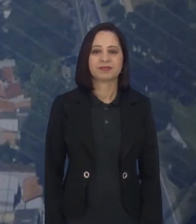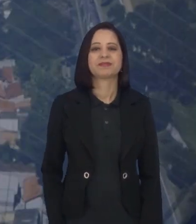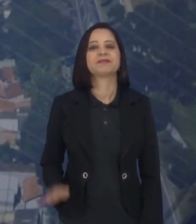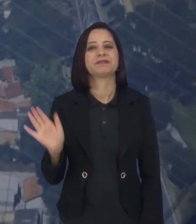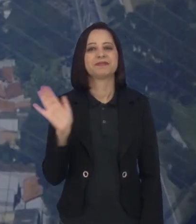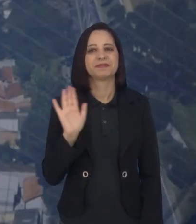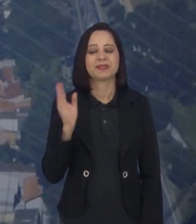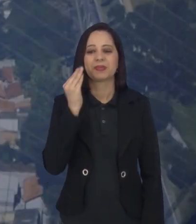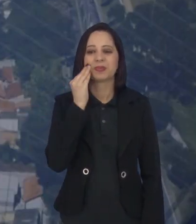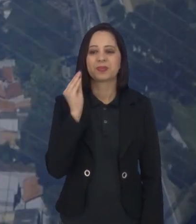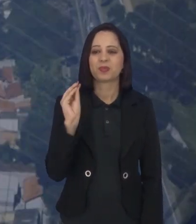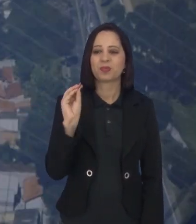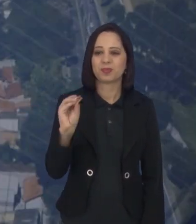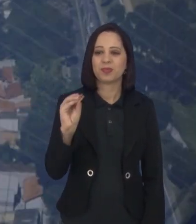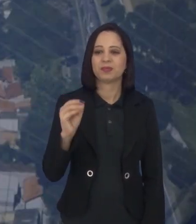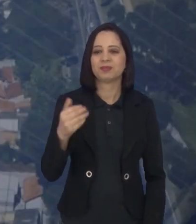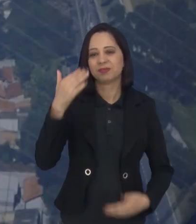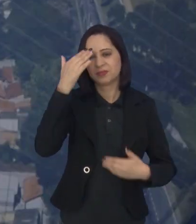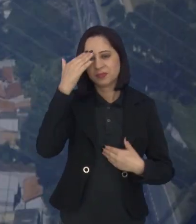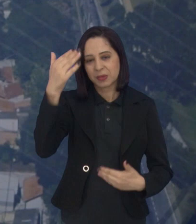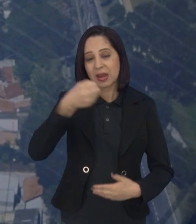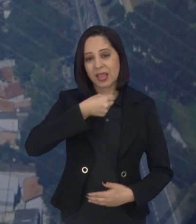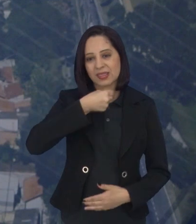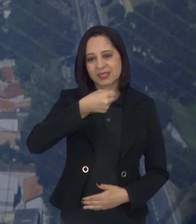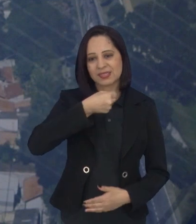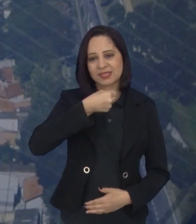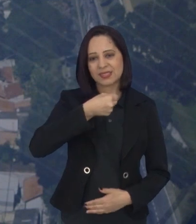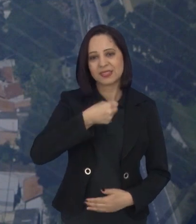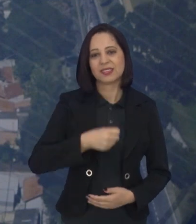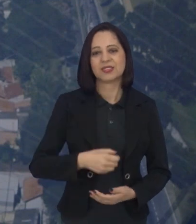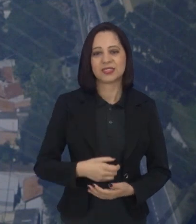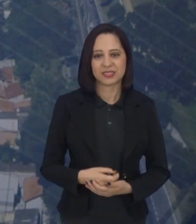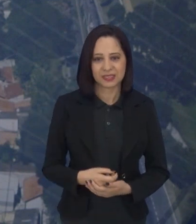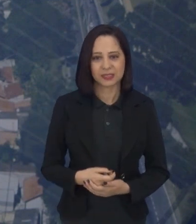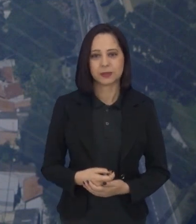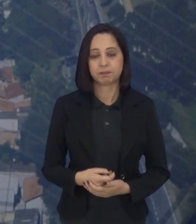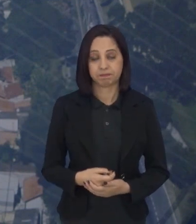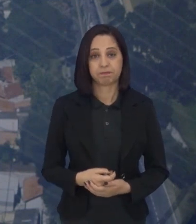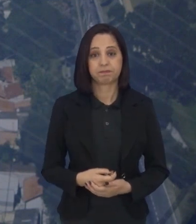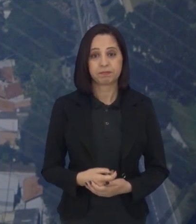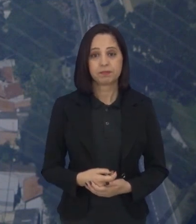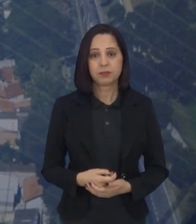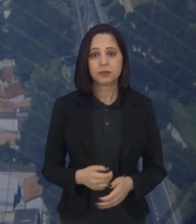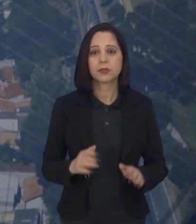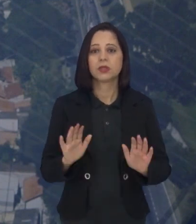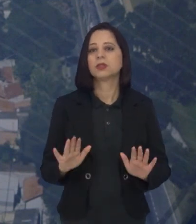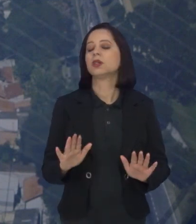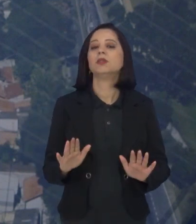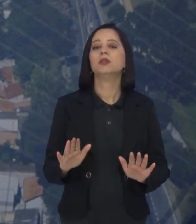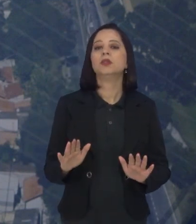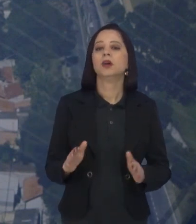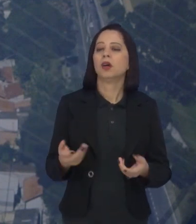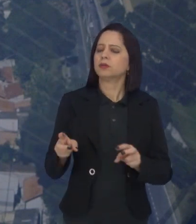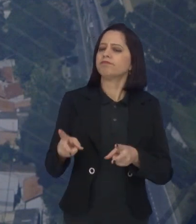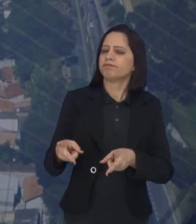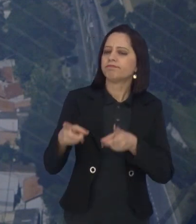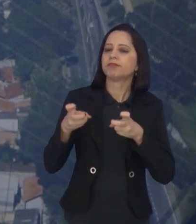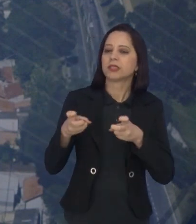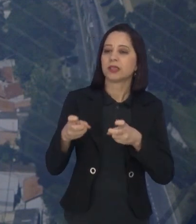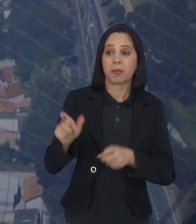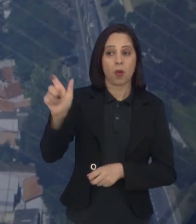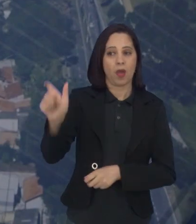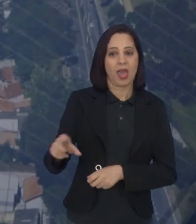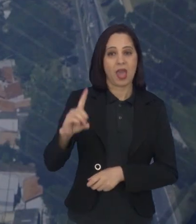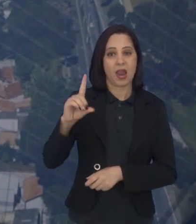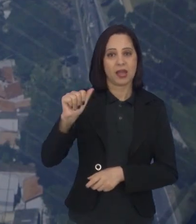Beijo, Fer, agradeço a Dani também. Obrigada pela participação, meninas. É, Marcelo, a gente vê, né? A Dani, ela